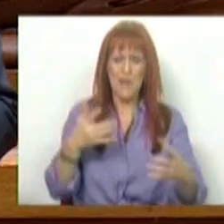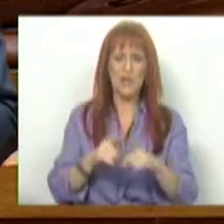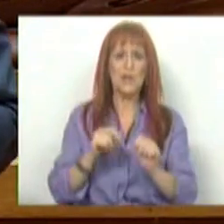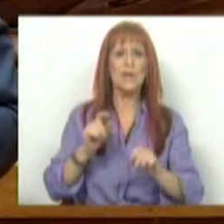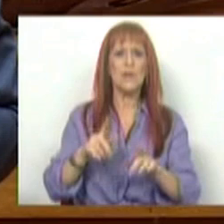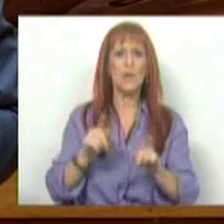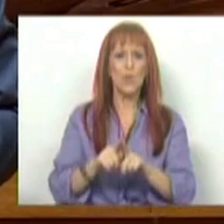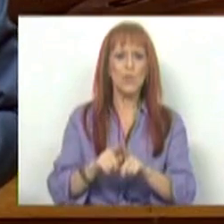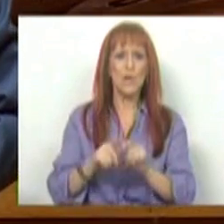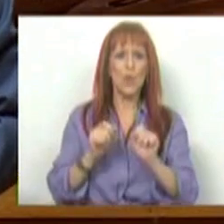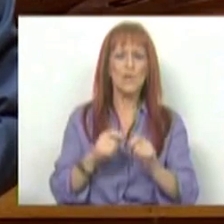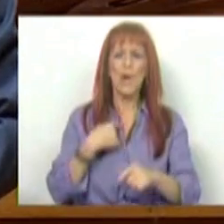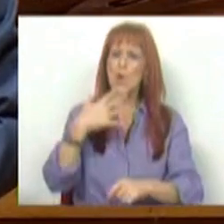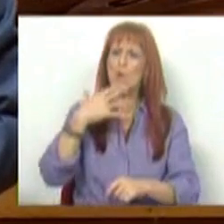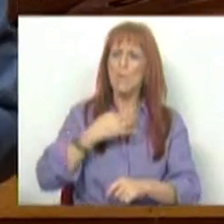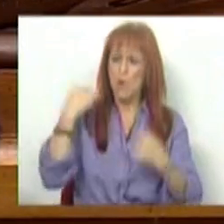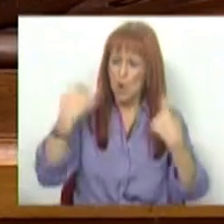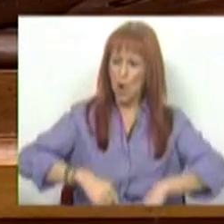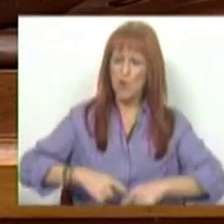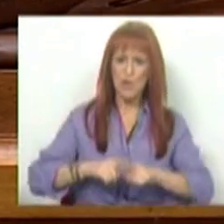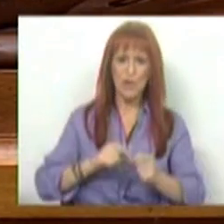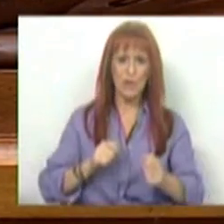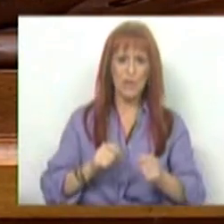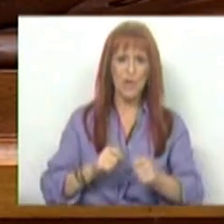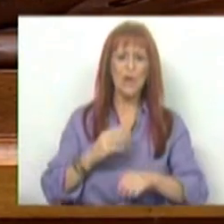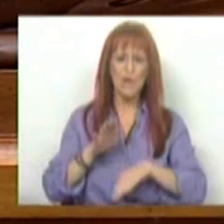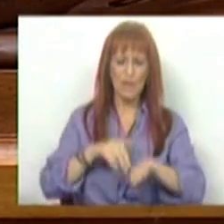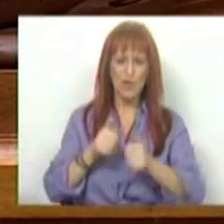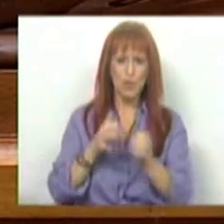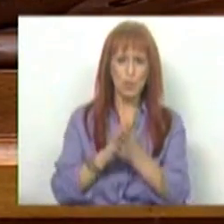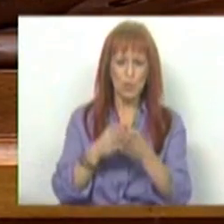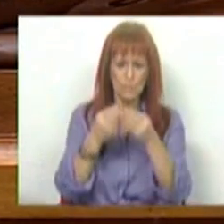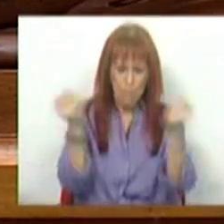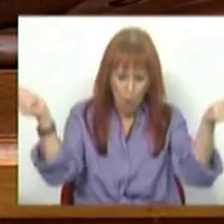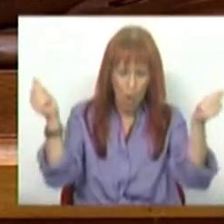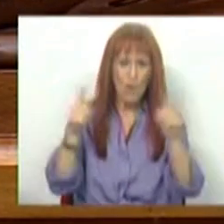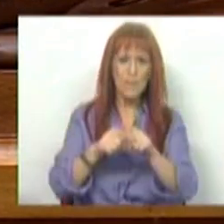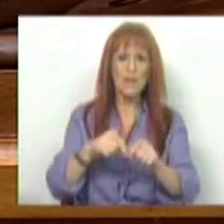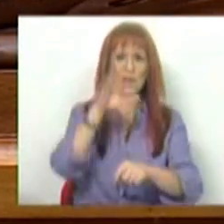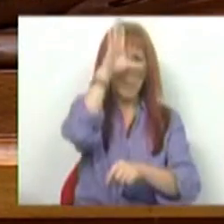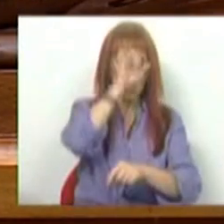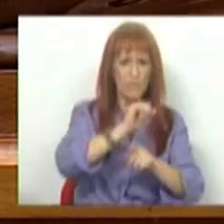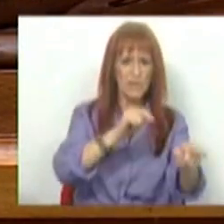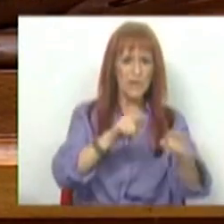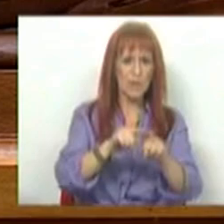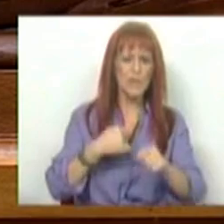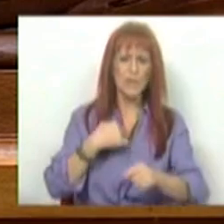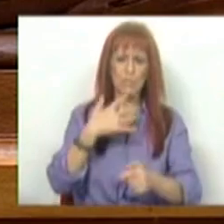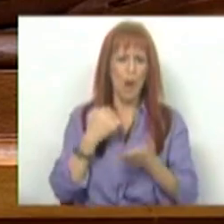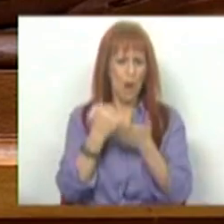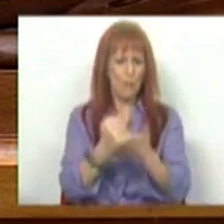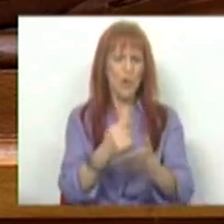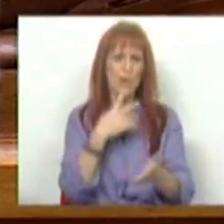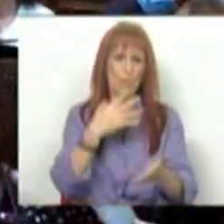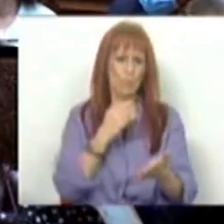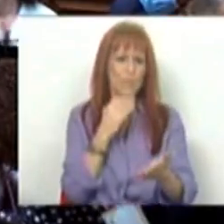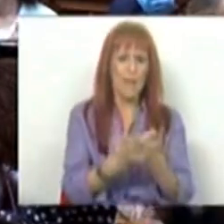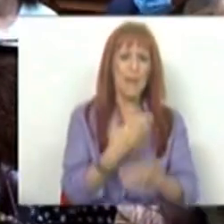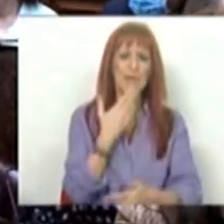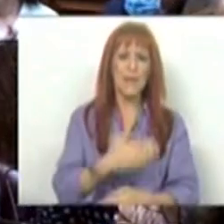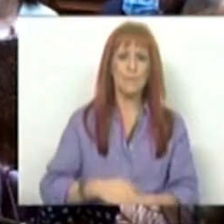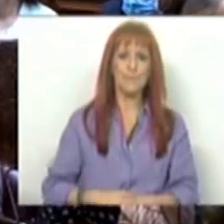mas temos de plena convicção que o conseguiremos superar. Força ao Governo, tenha o nosso pleno apoio. Muito obrigado. .